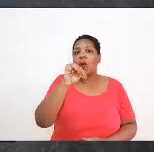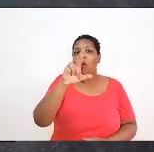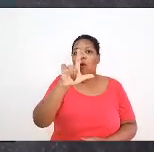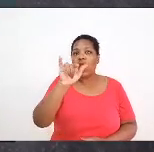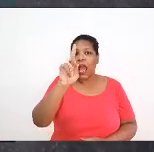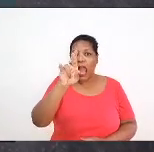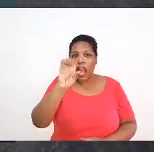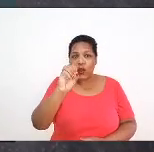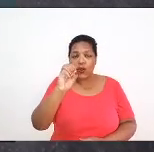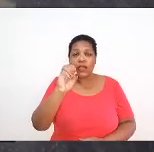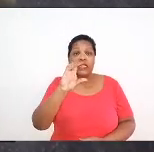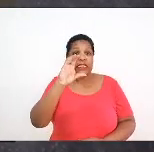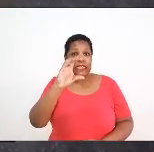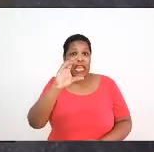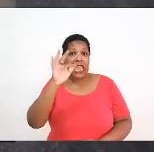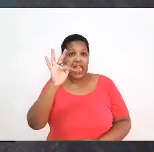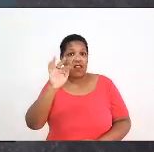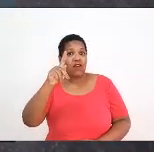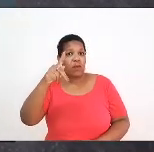receberão essas